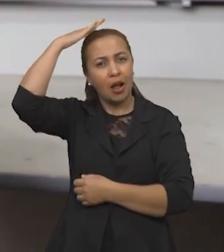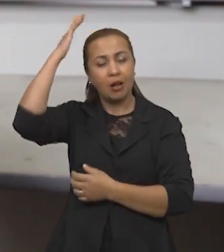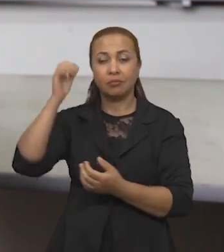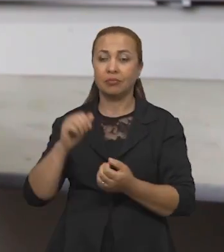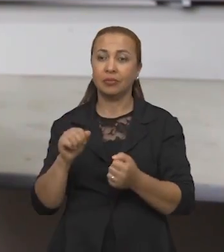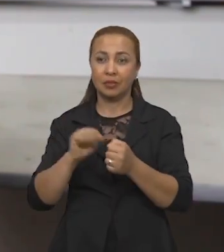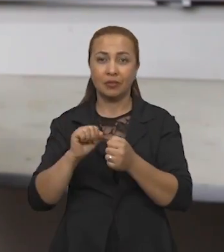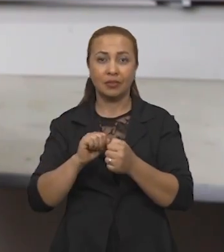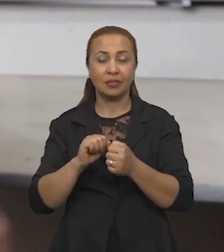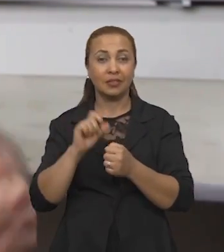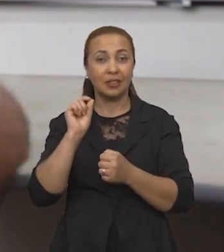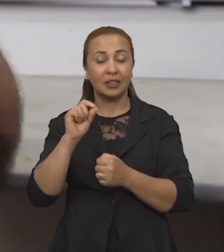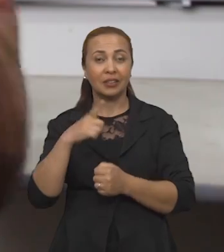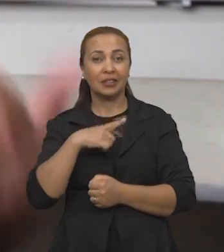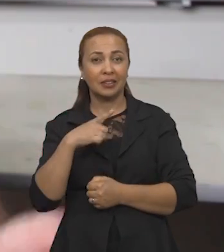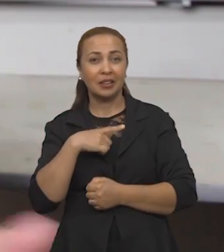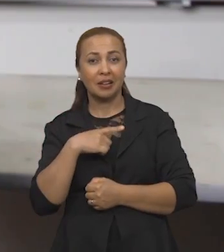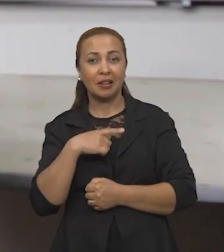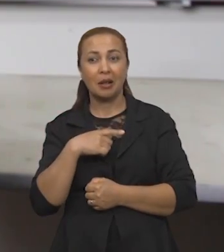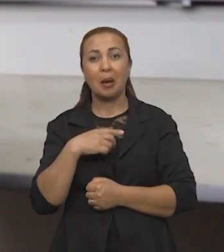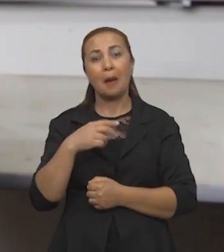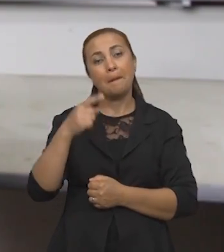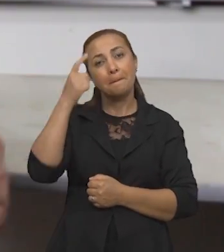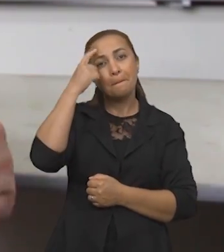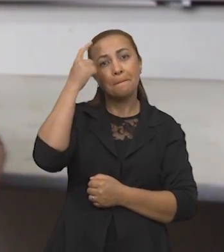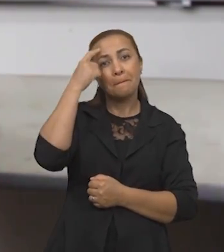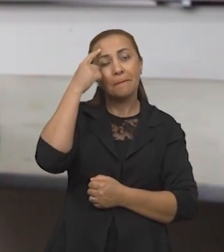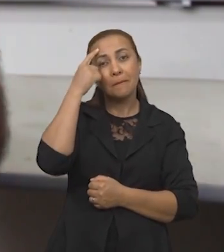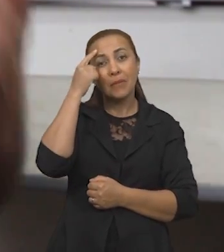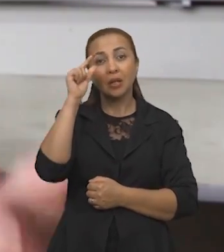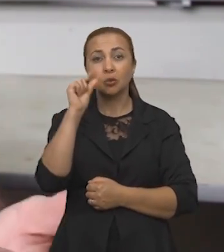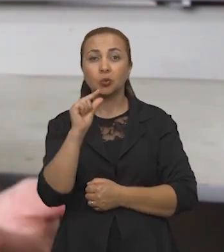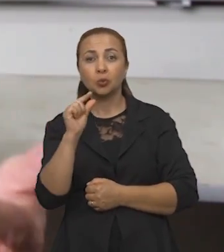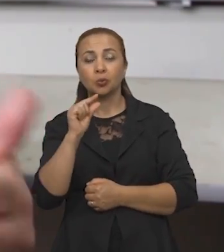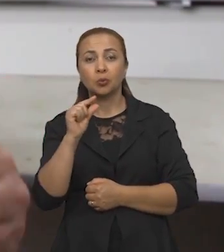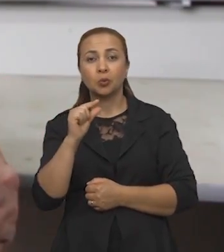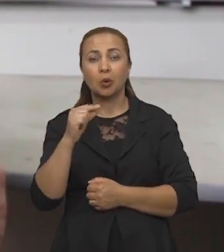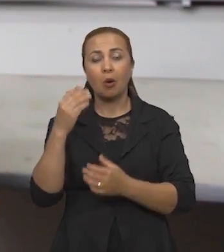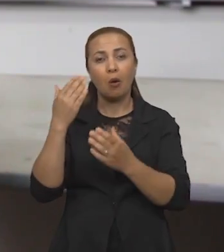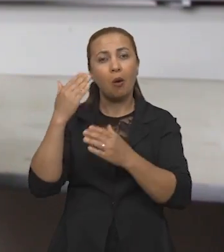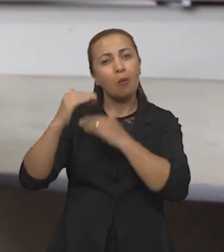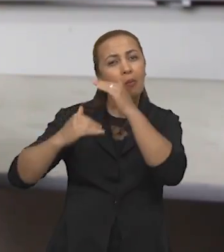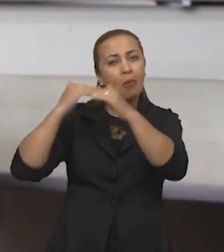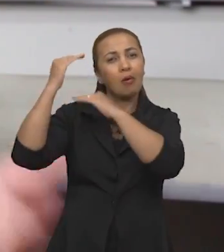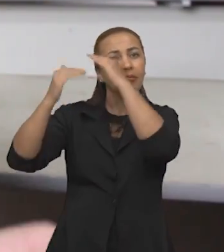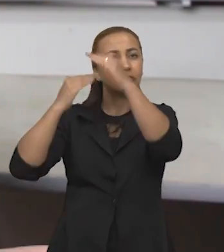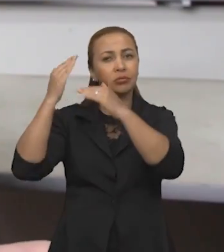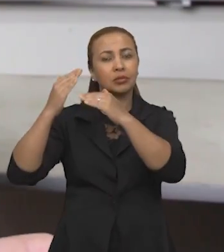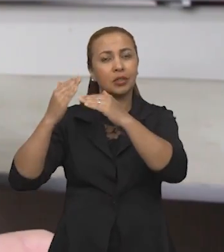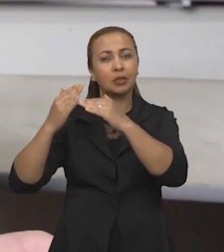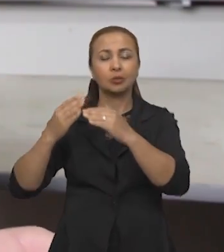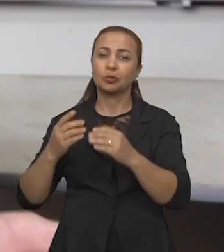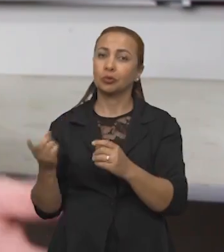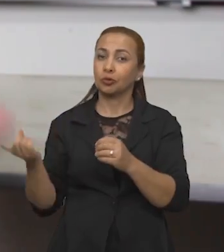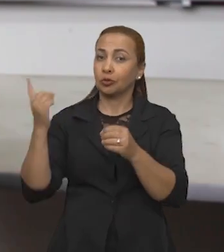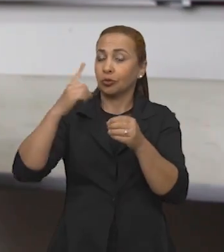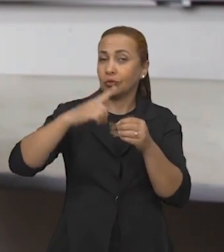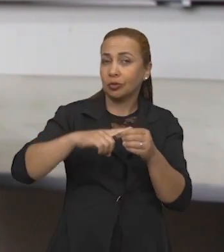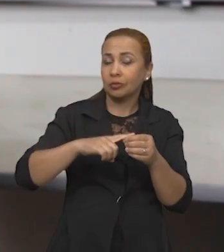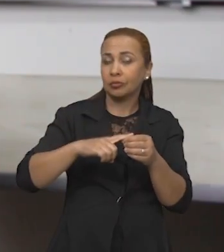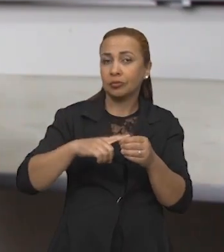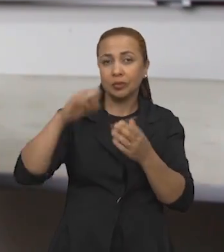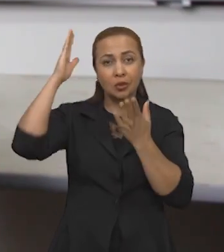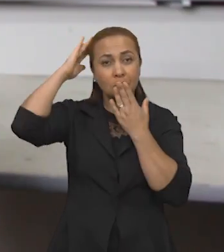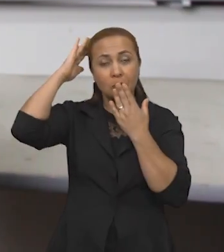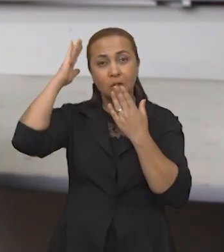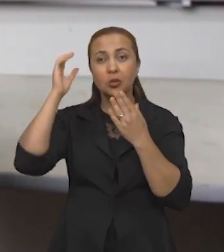Isso vai fazer com que, ou já está fazendo com que, a gente repense um pouco do processo de ocupação pretérita do